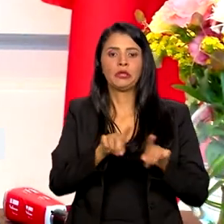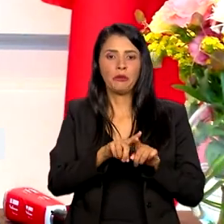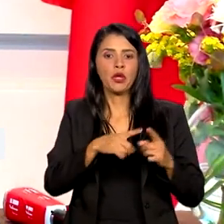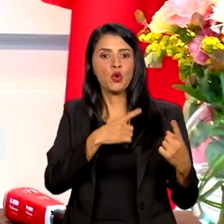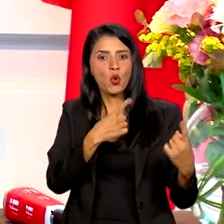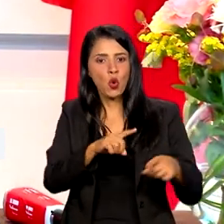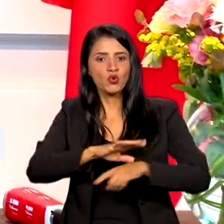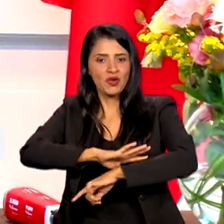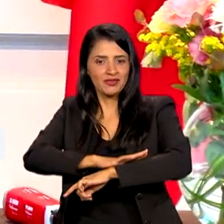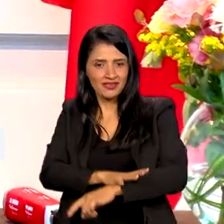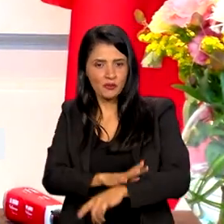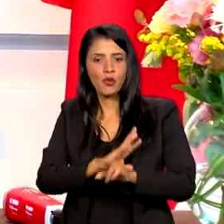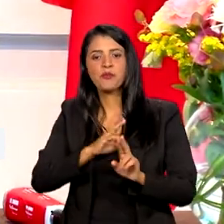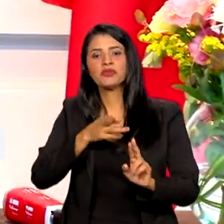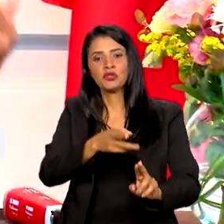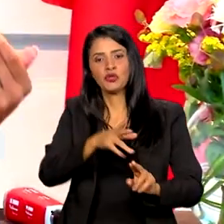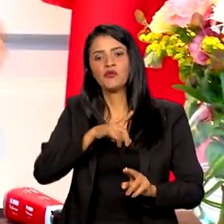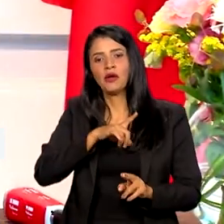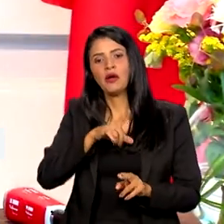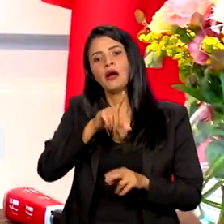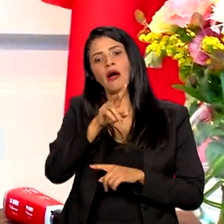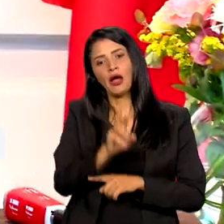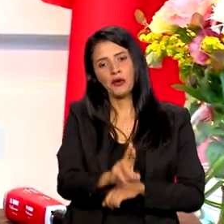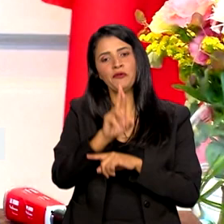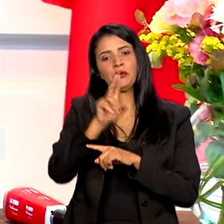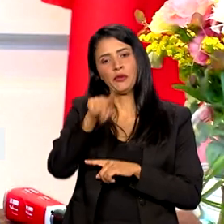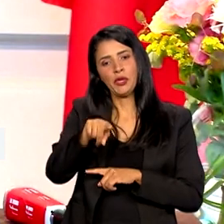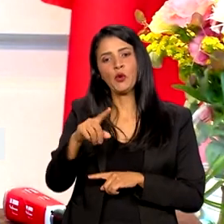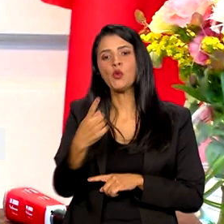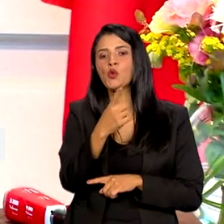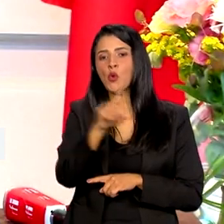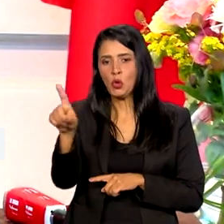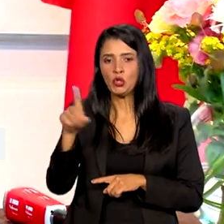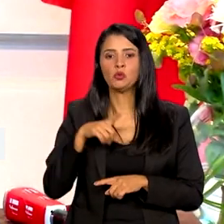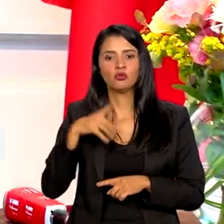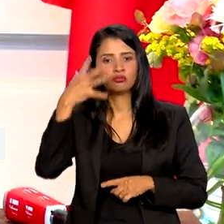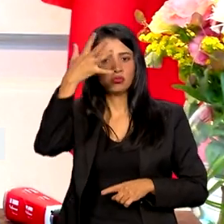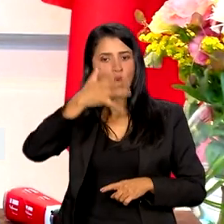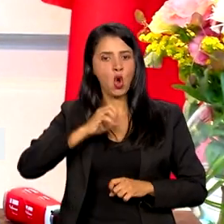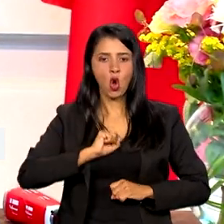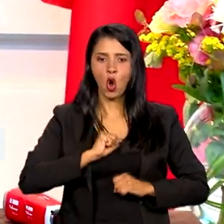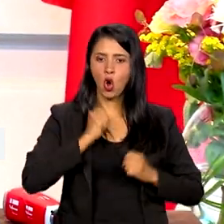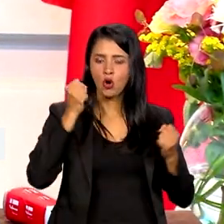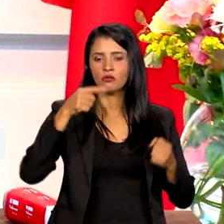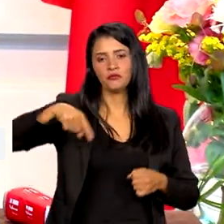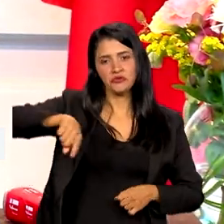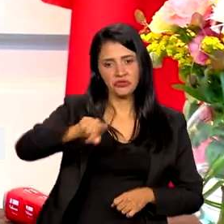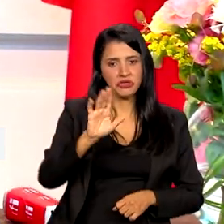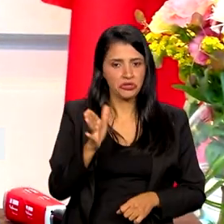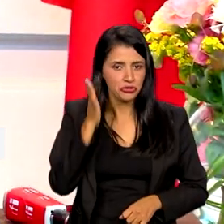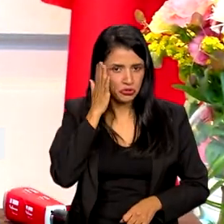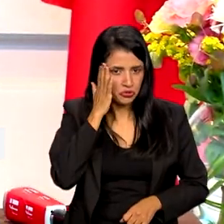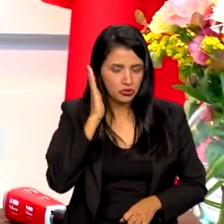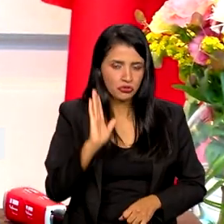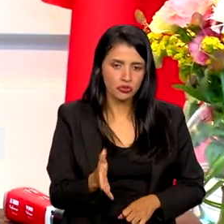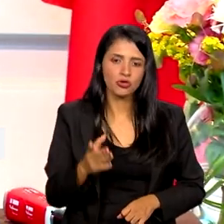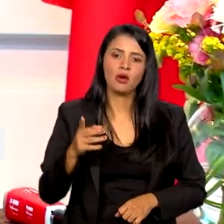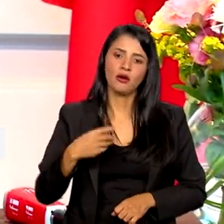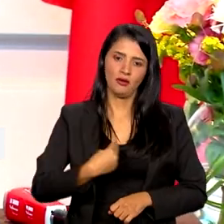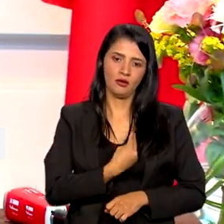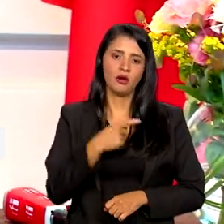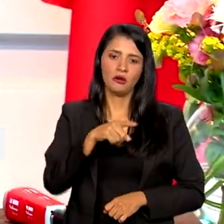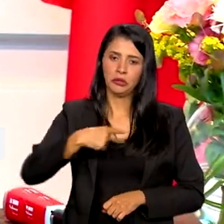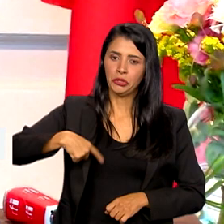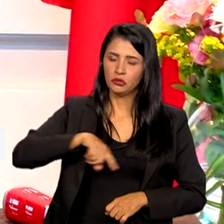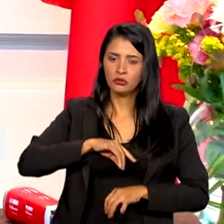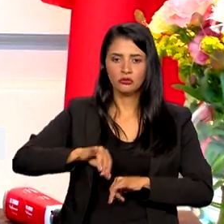representatividade. E, por último, aí sim, o discurso de ódio, que como vocês, senhores e senhoras, muito bem sabem aqui presente, a gente